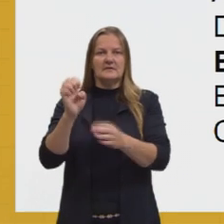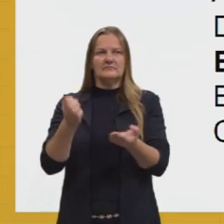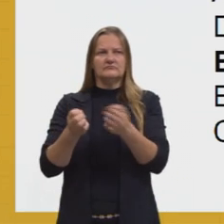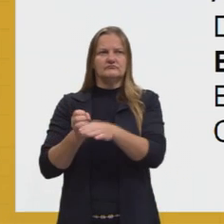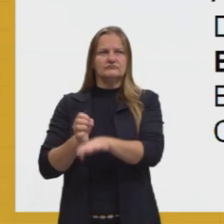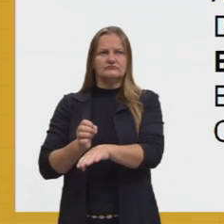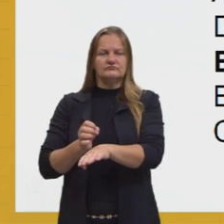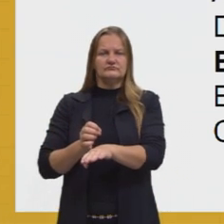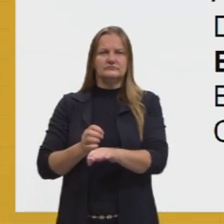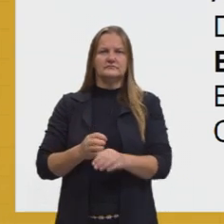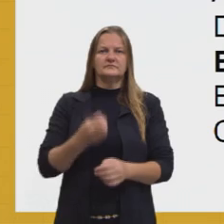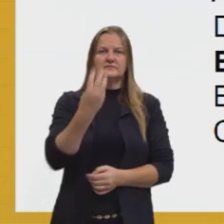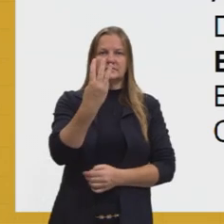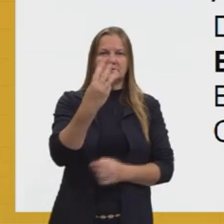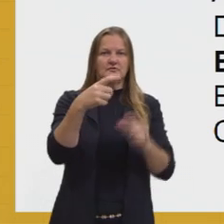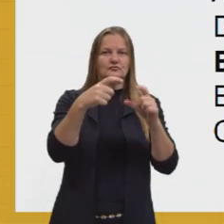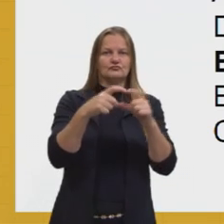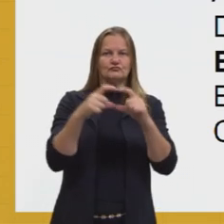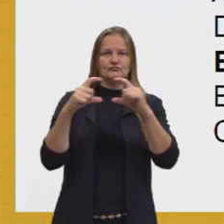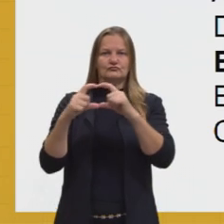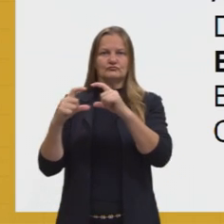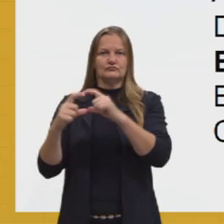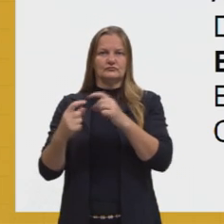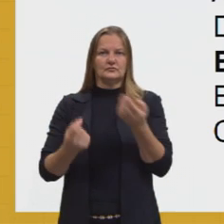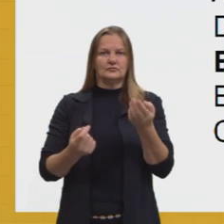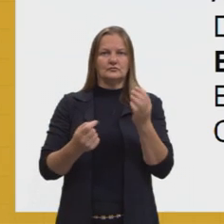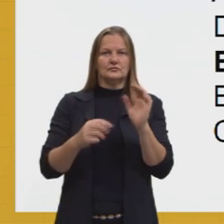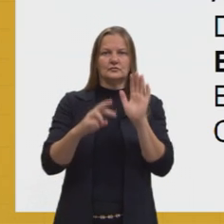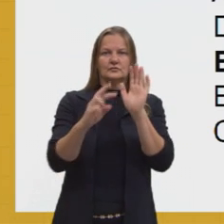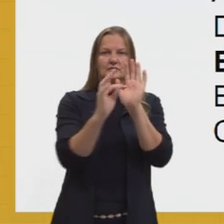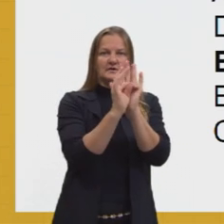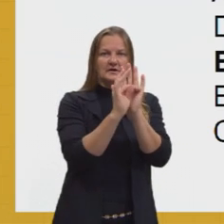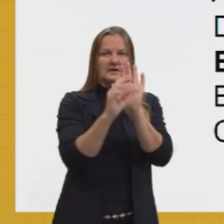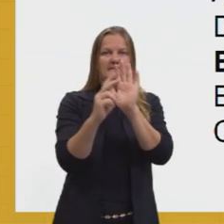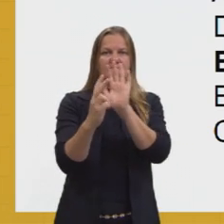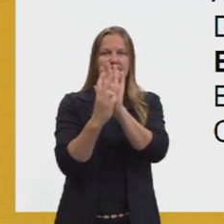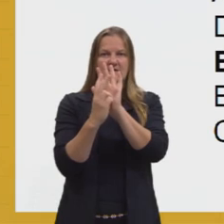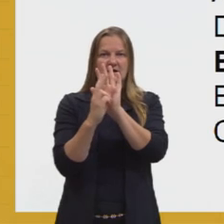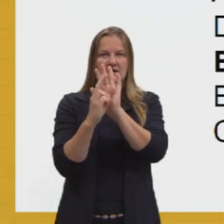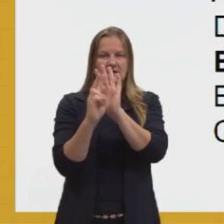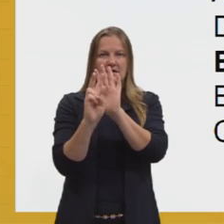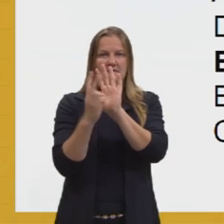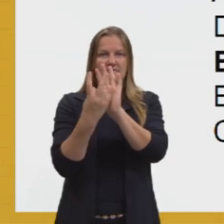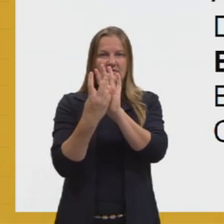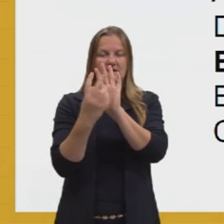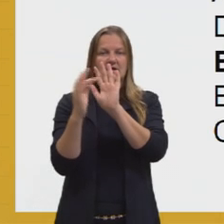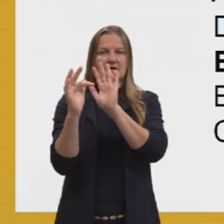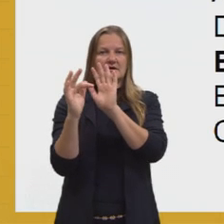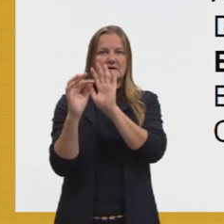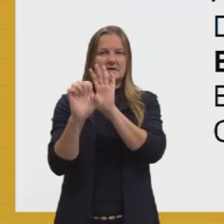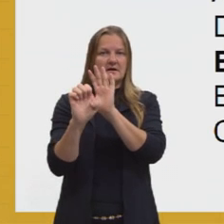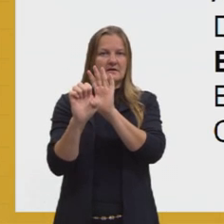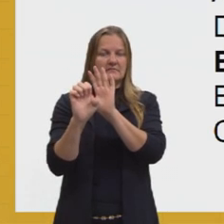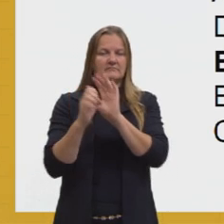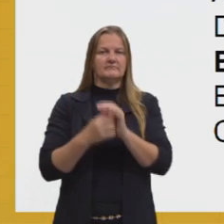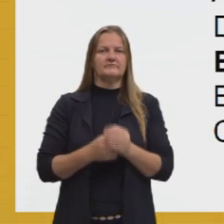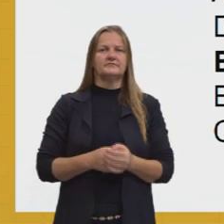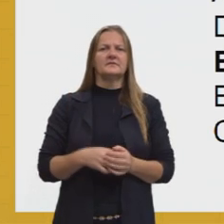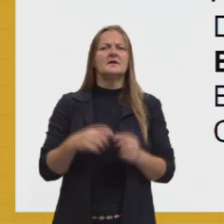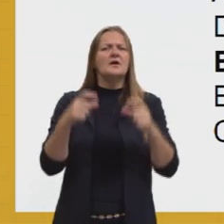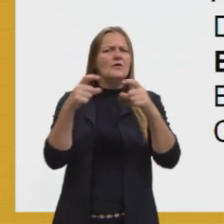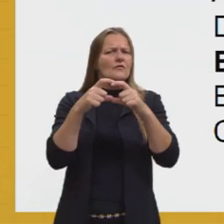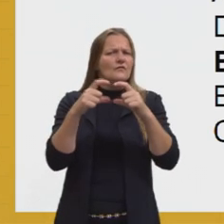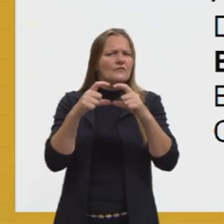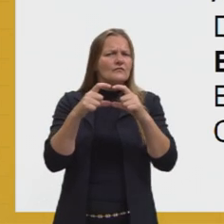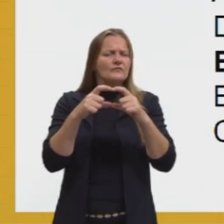Então, são três fichas onde eu tenho as representações T, V e E, respectivamente. As fichas